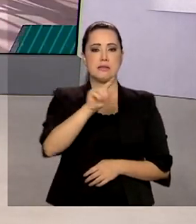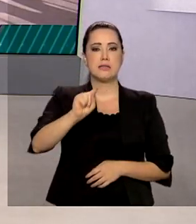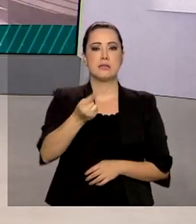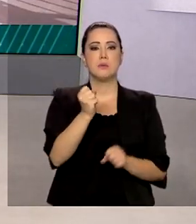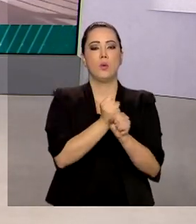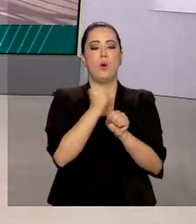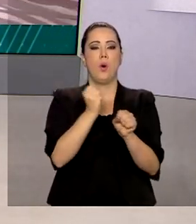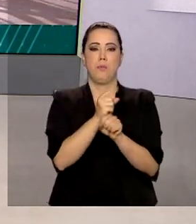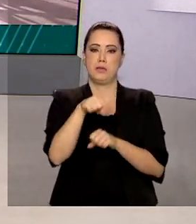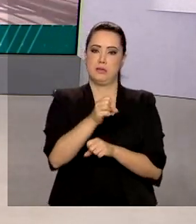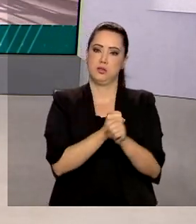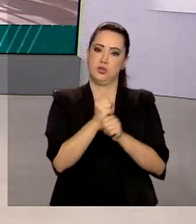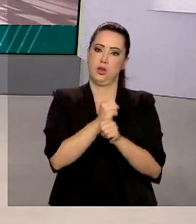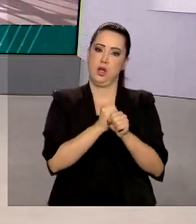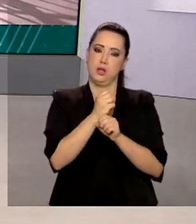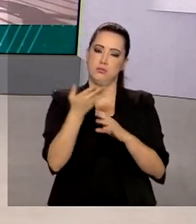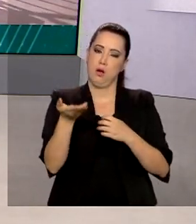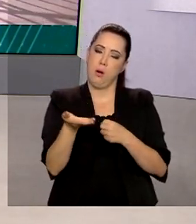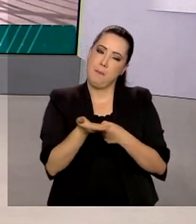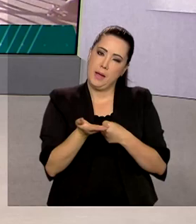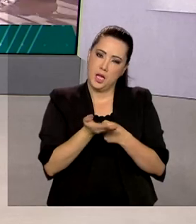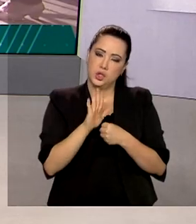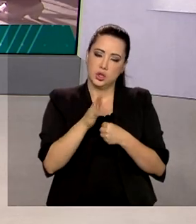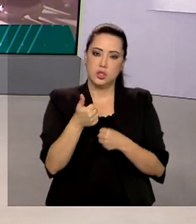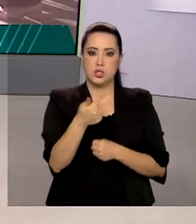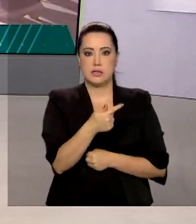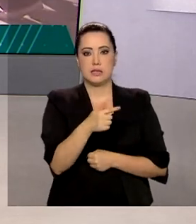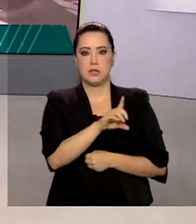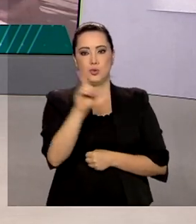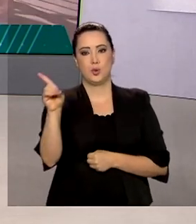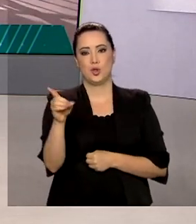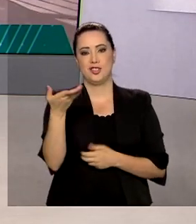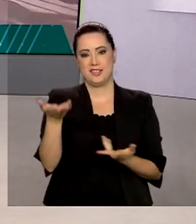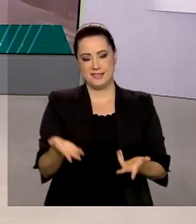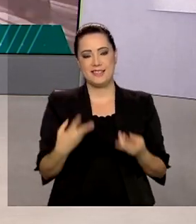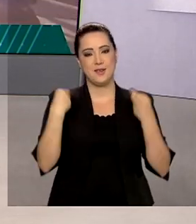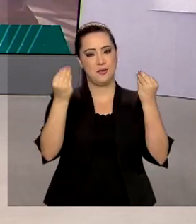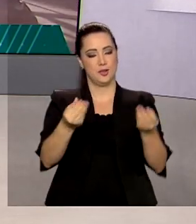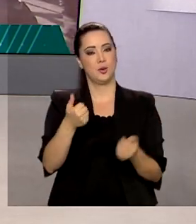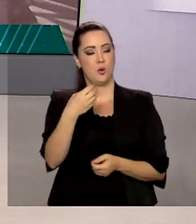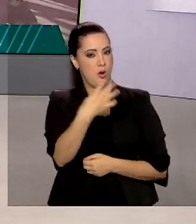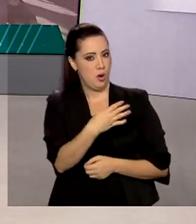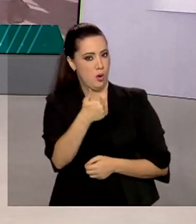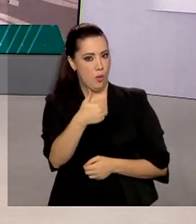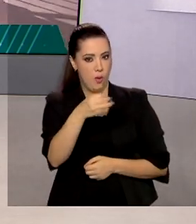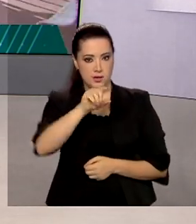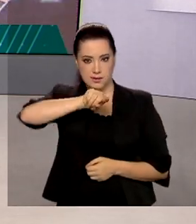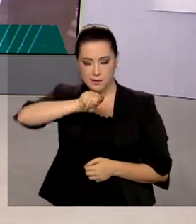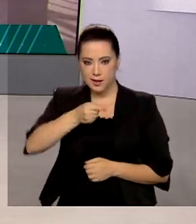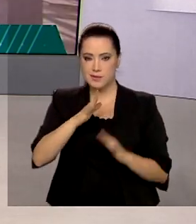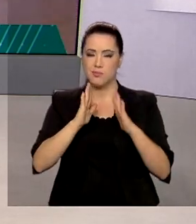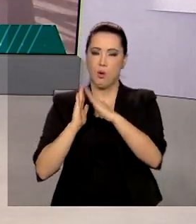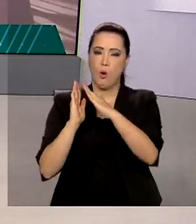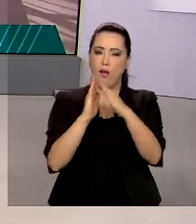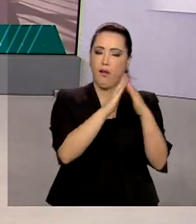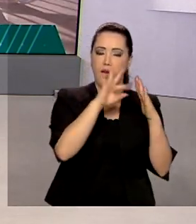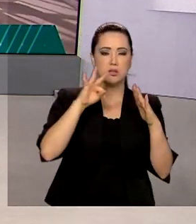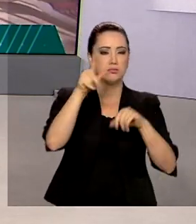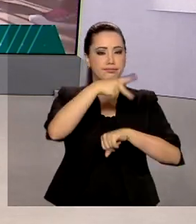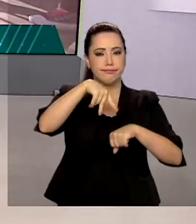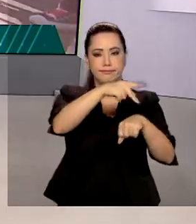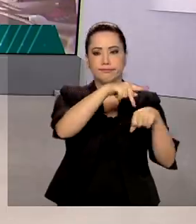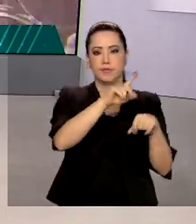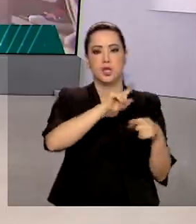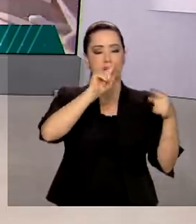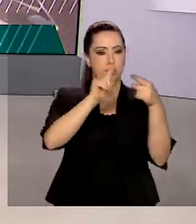neste ano, uma média de 17 por dia. E ainda entregou 410 mil moradias em todo o país.